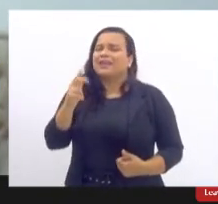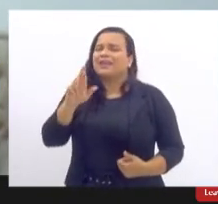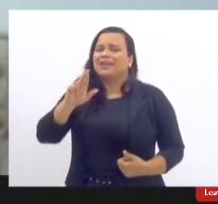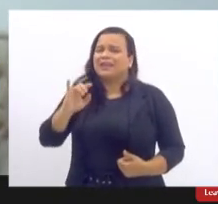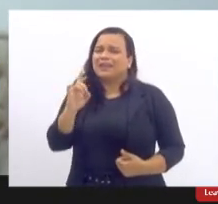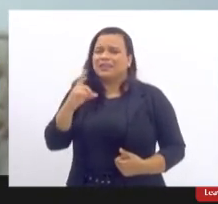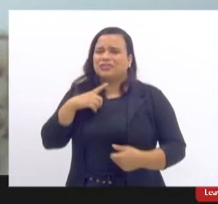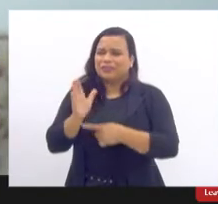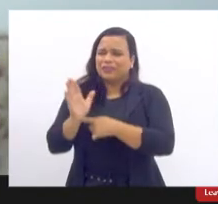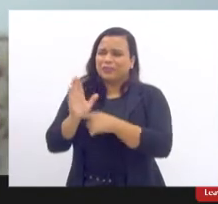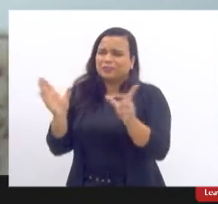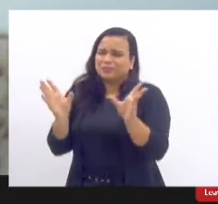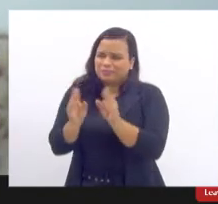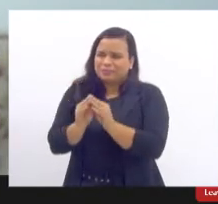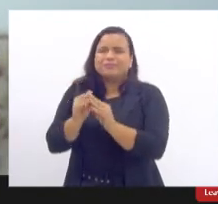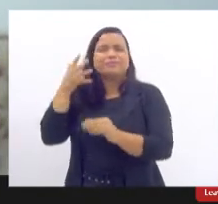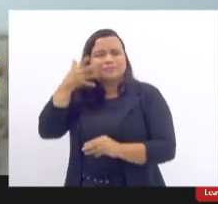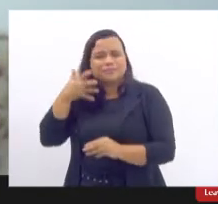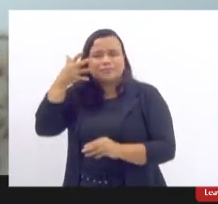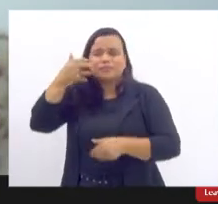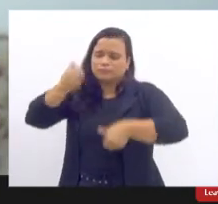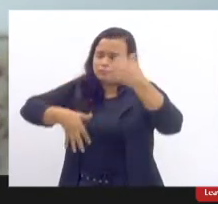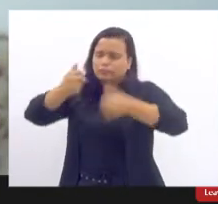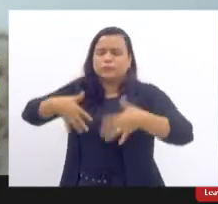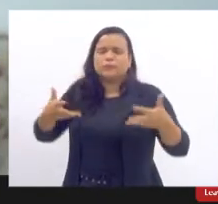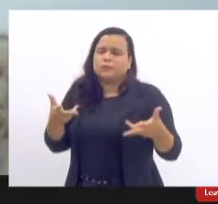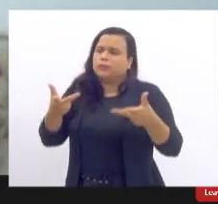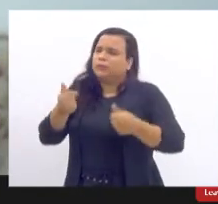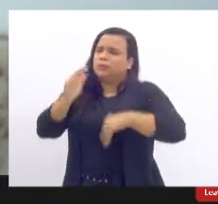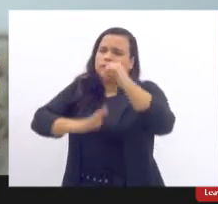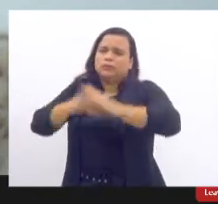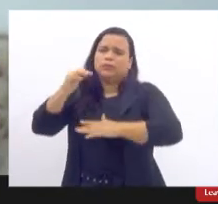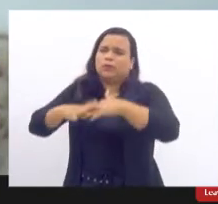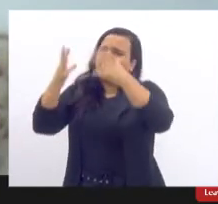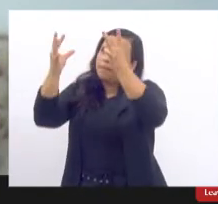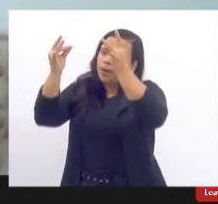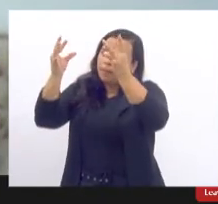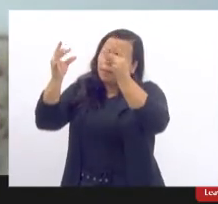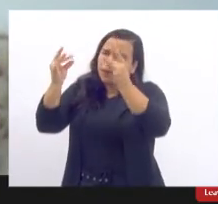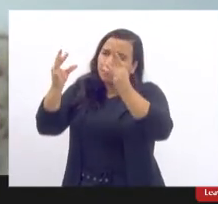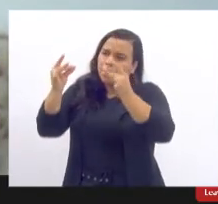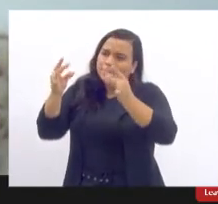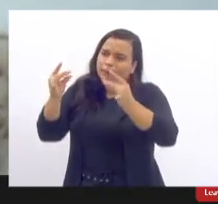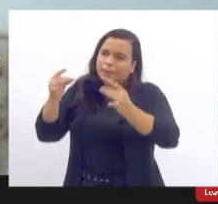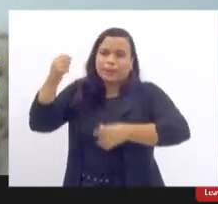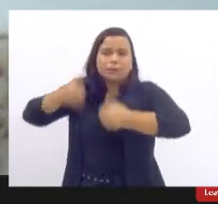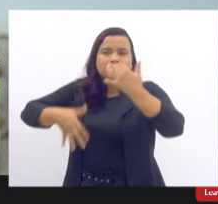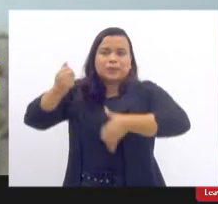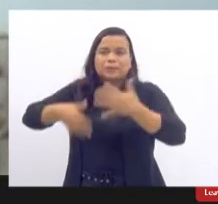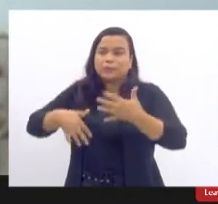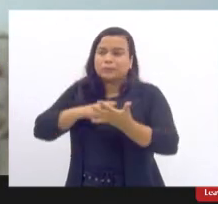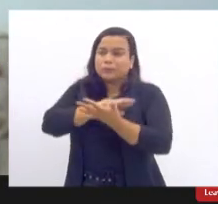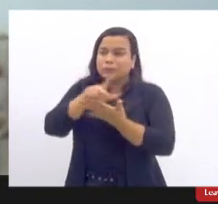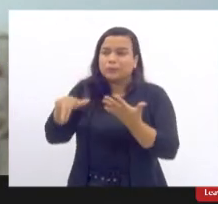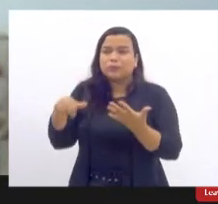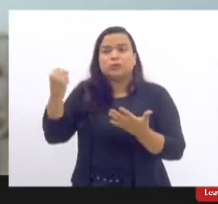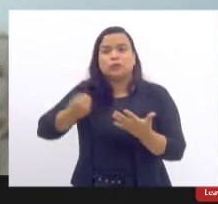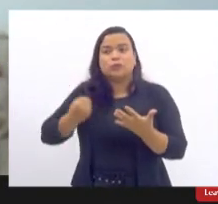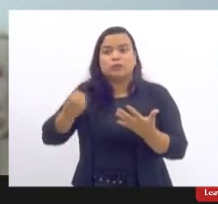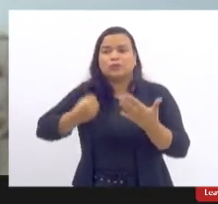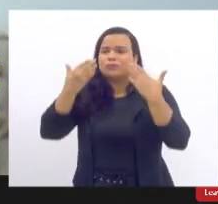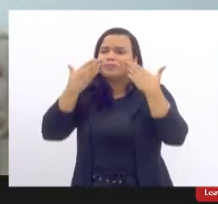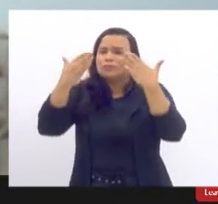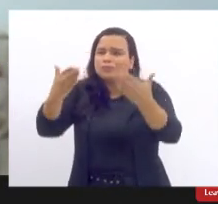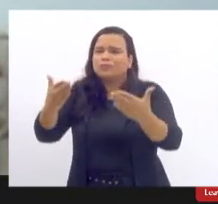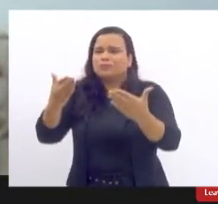de maneira muito competente, vai descrever com muita minúcia os inúmeros problemas